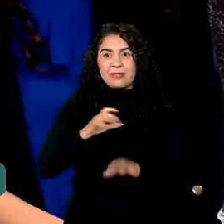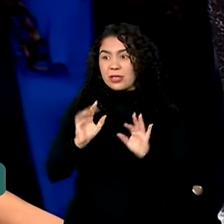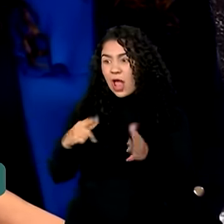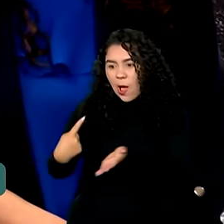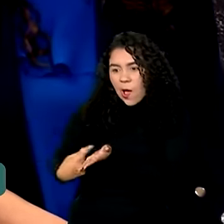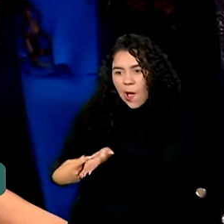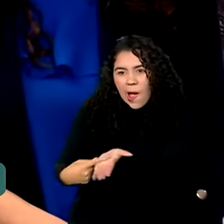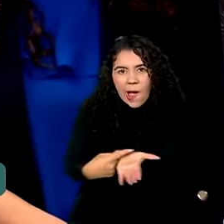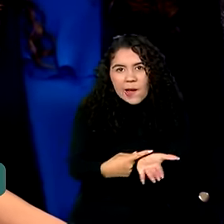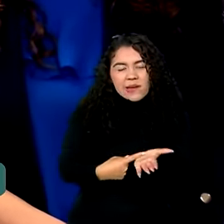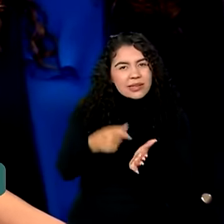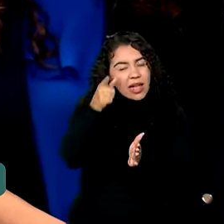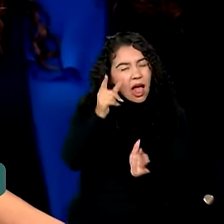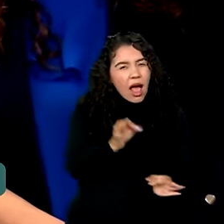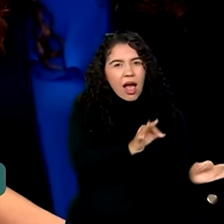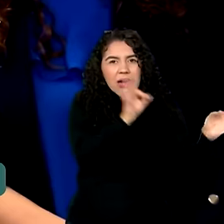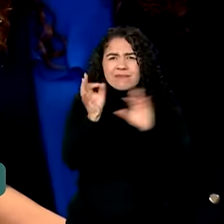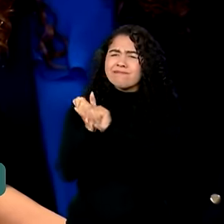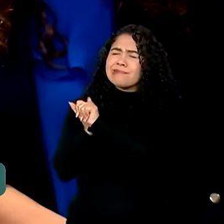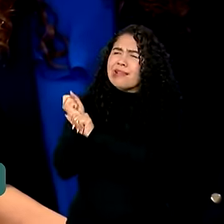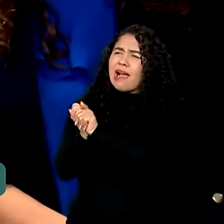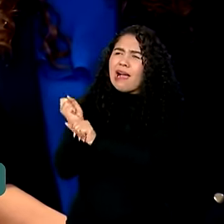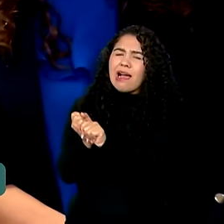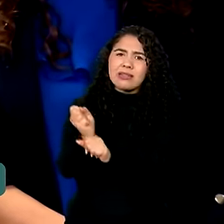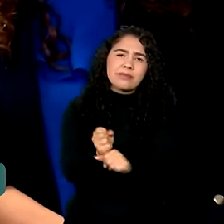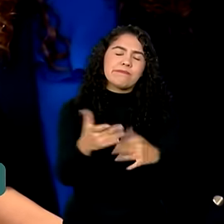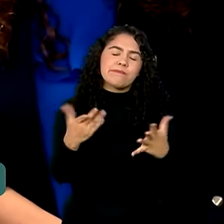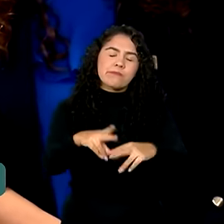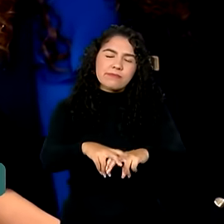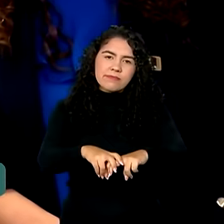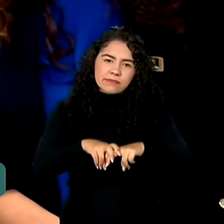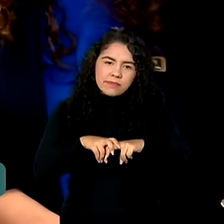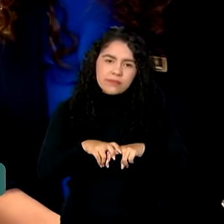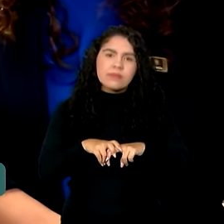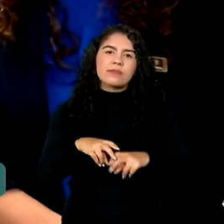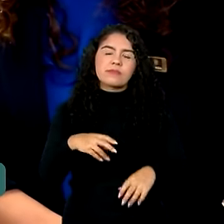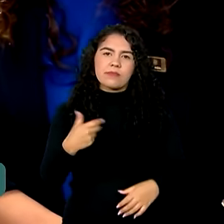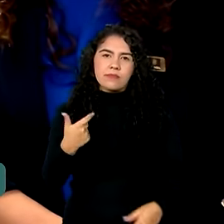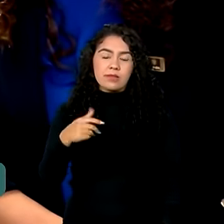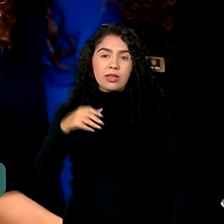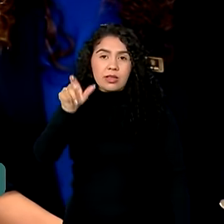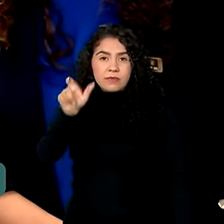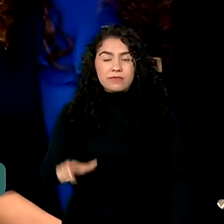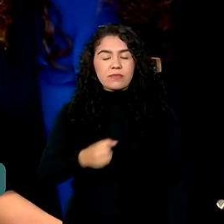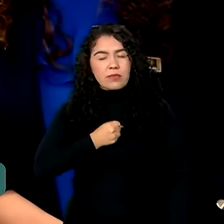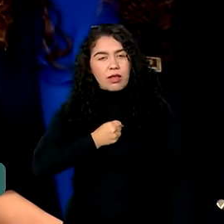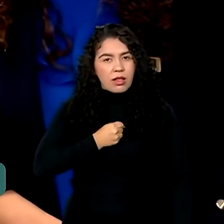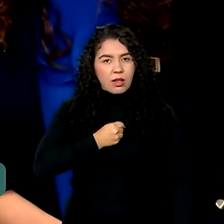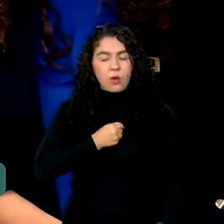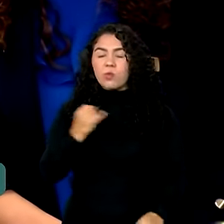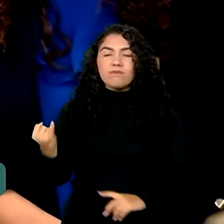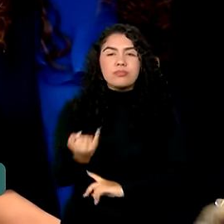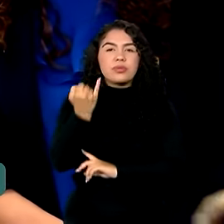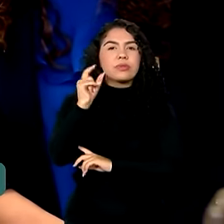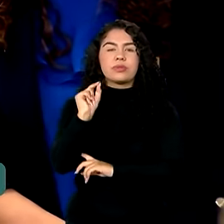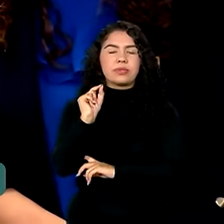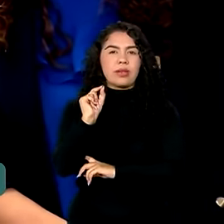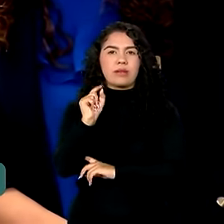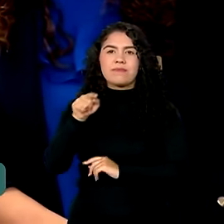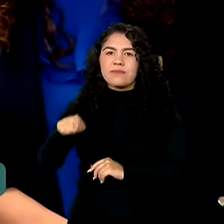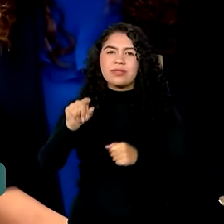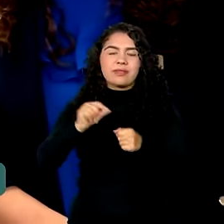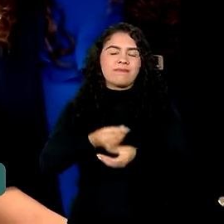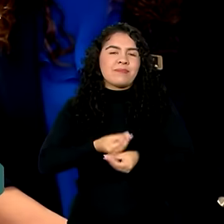e foram anos e anos assim. Portanto, Silvio Santos, o que importa é que você fez muita